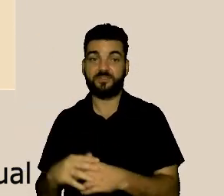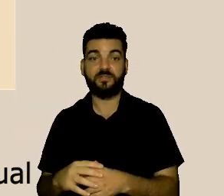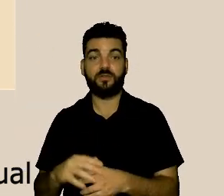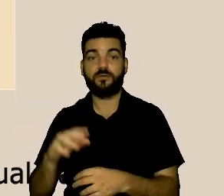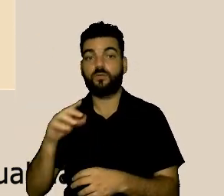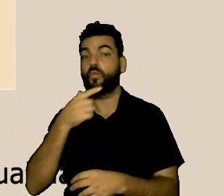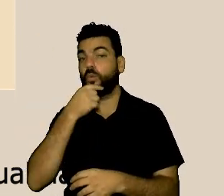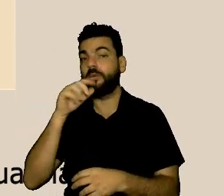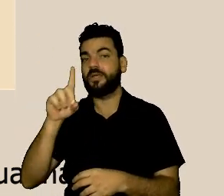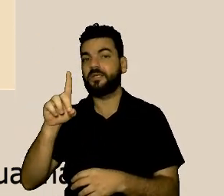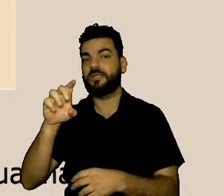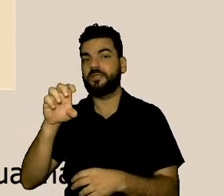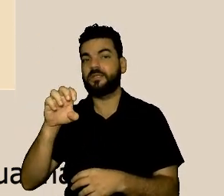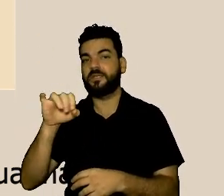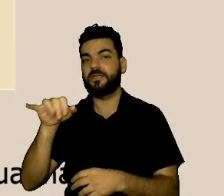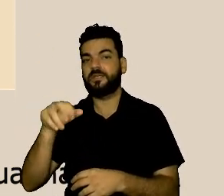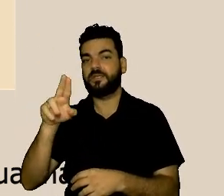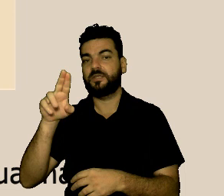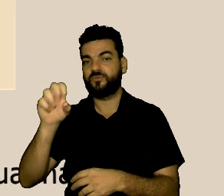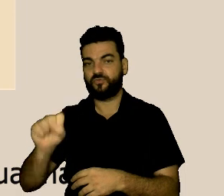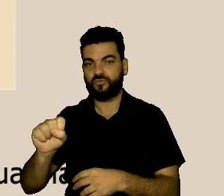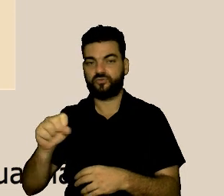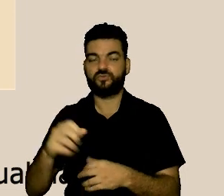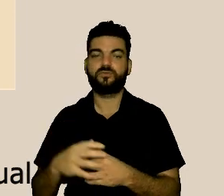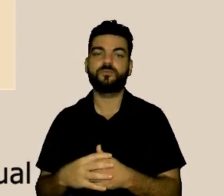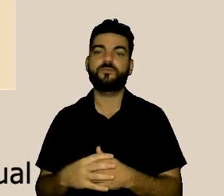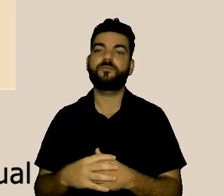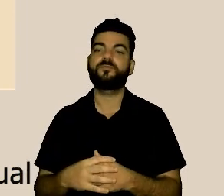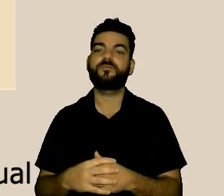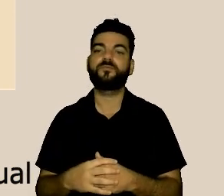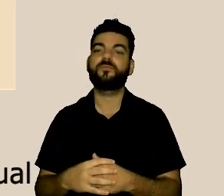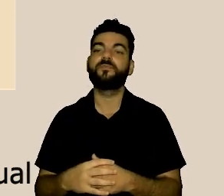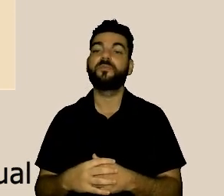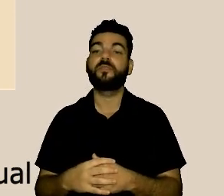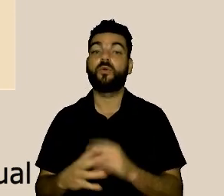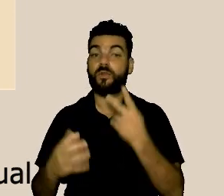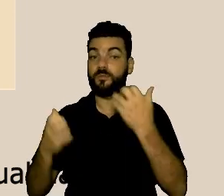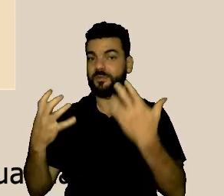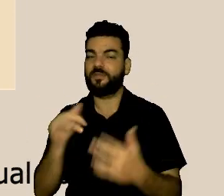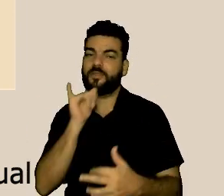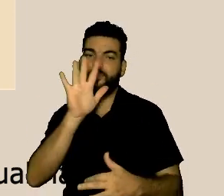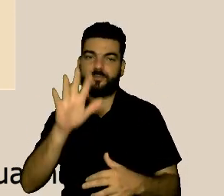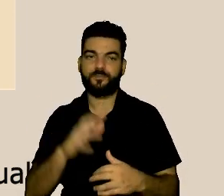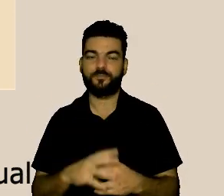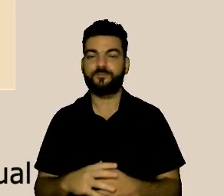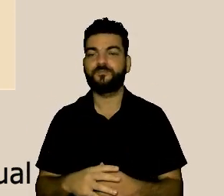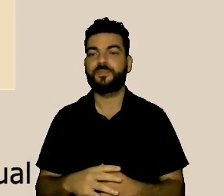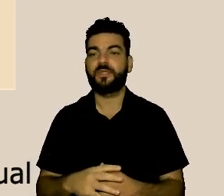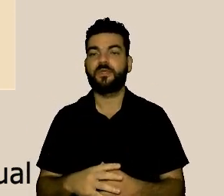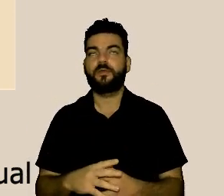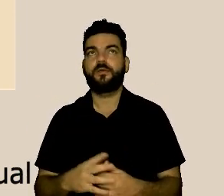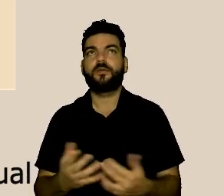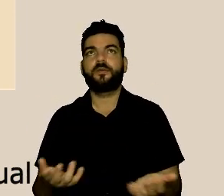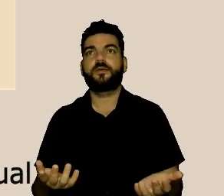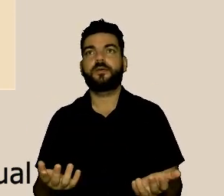ele diz assim não adianta a gente